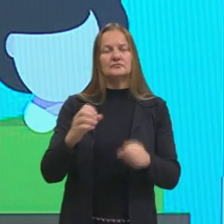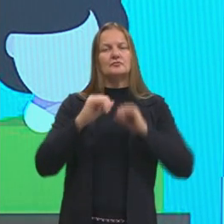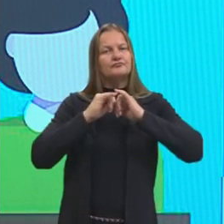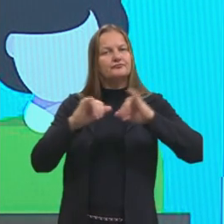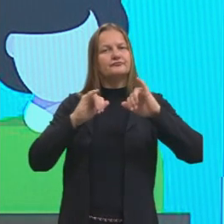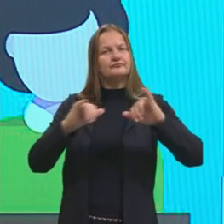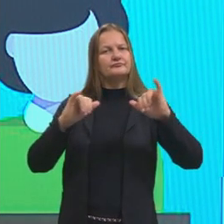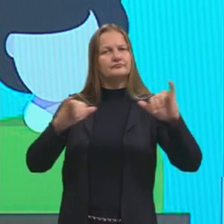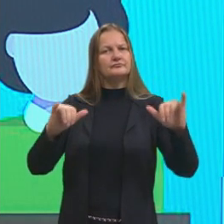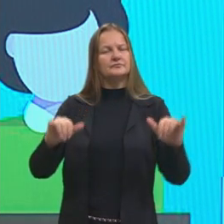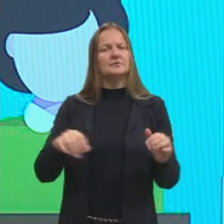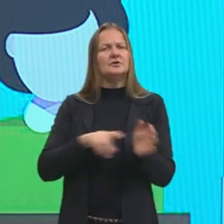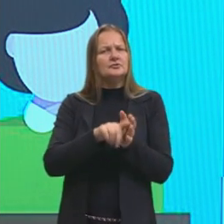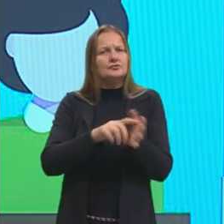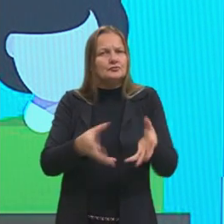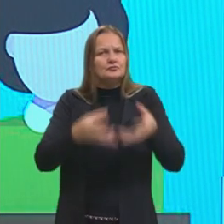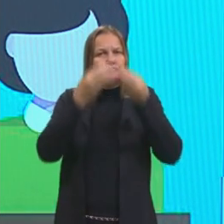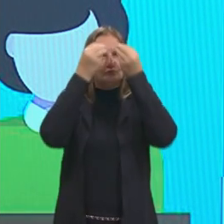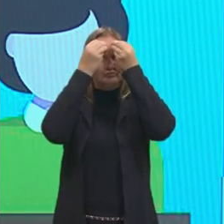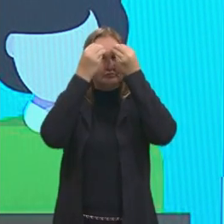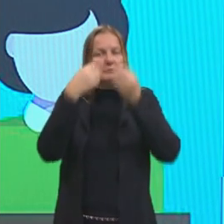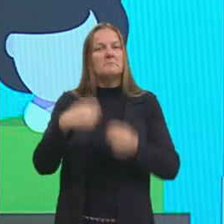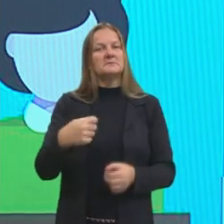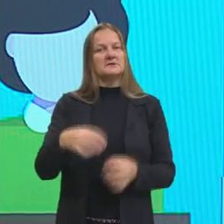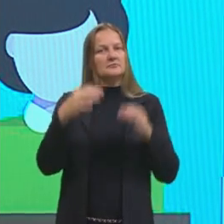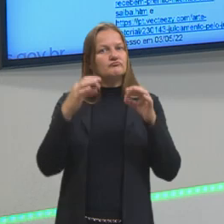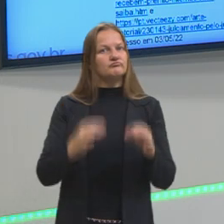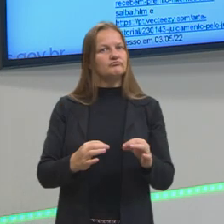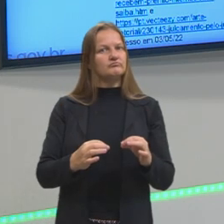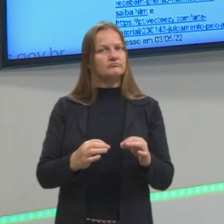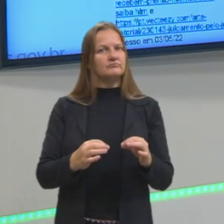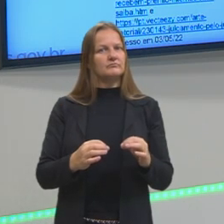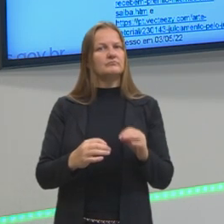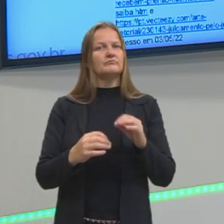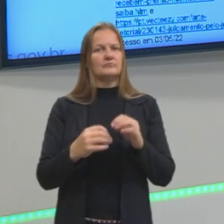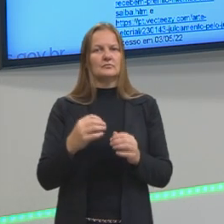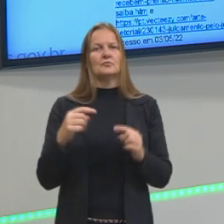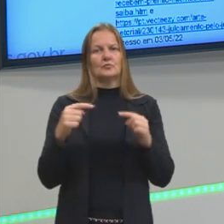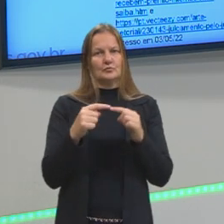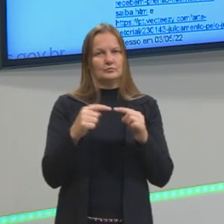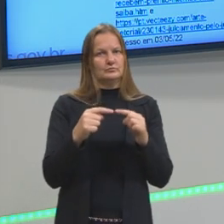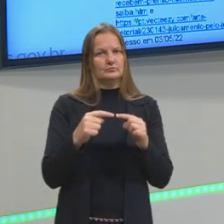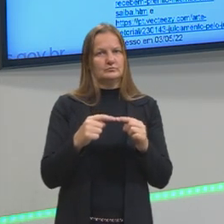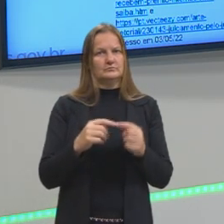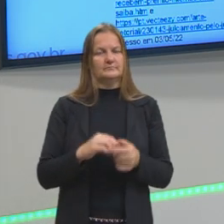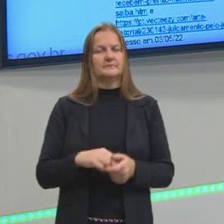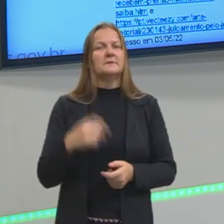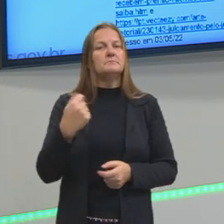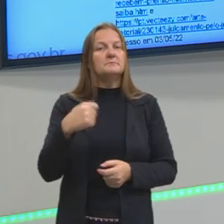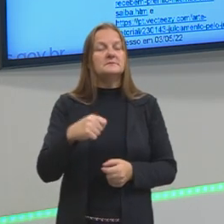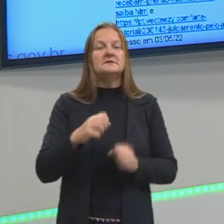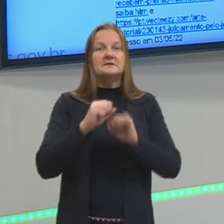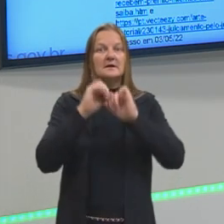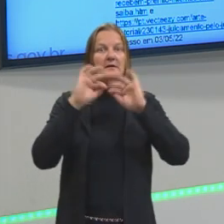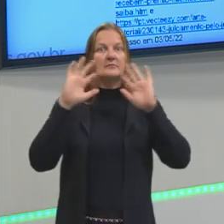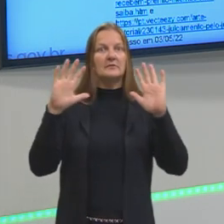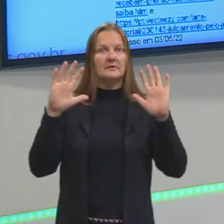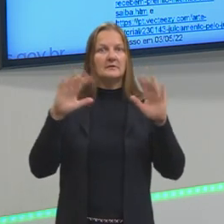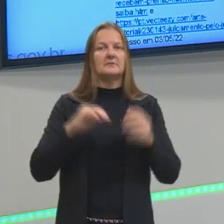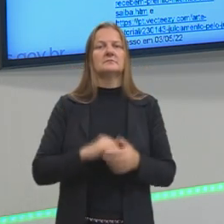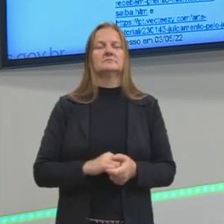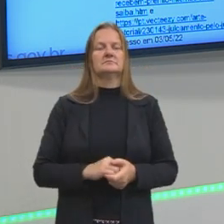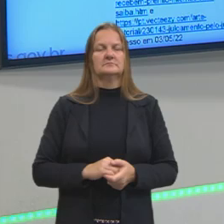o conhecimento que eles adquiriram precisa ser uma linguagem objetiva, precisa ser uma linguagem